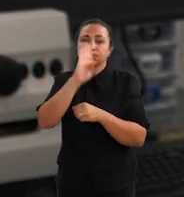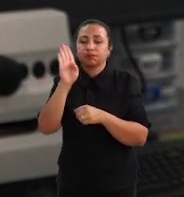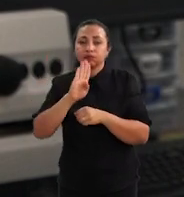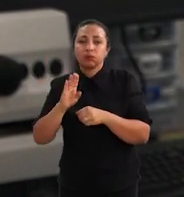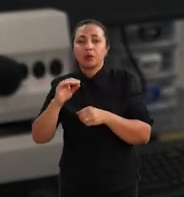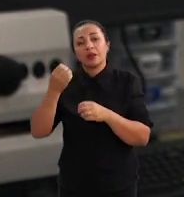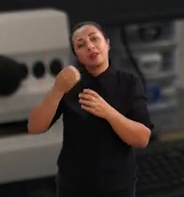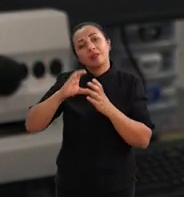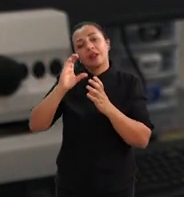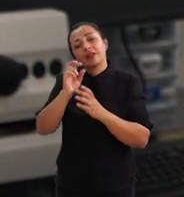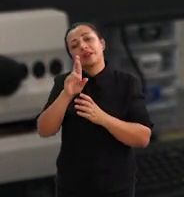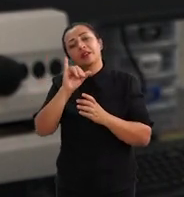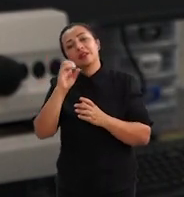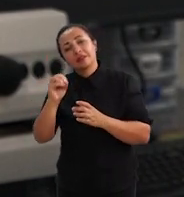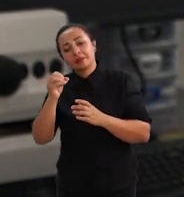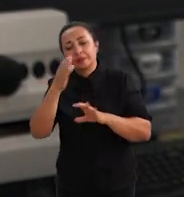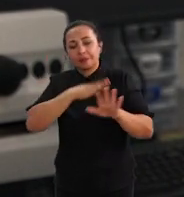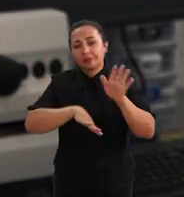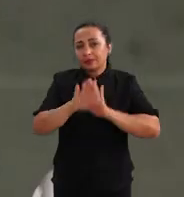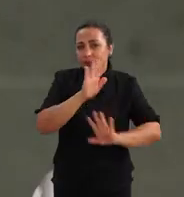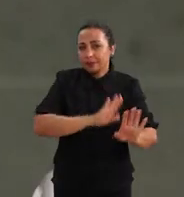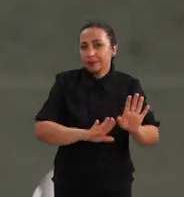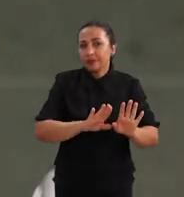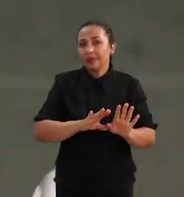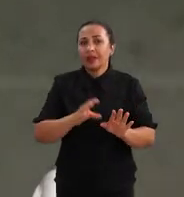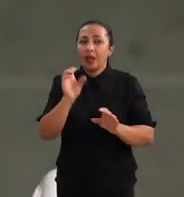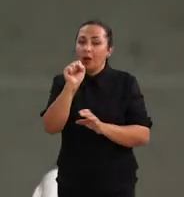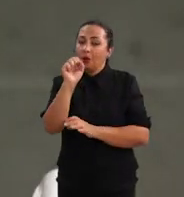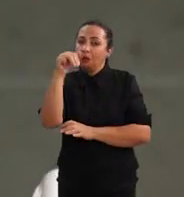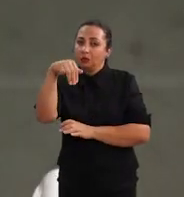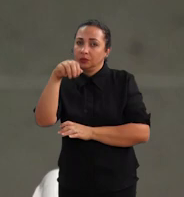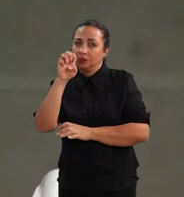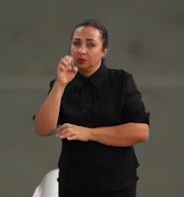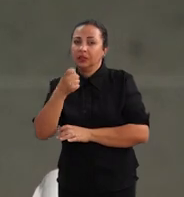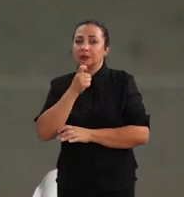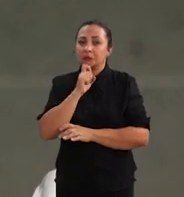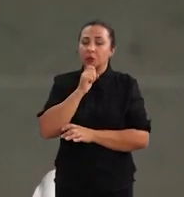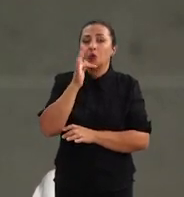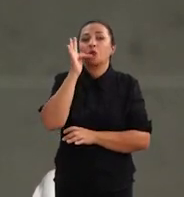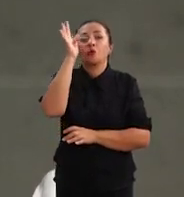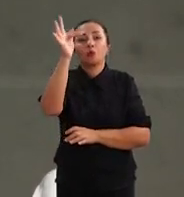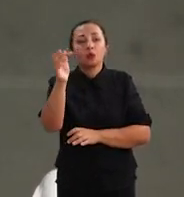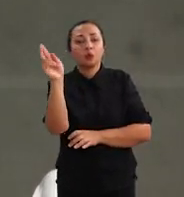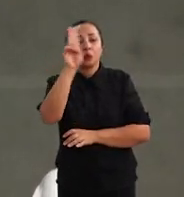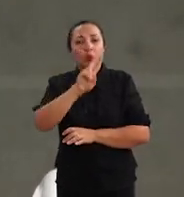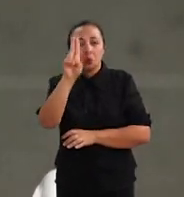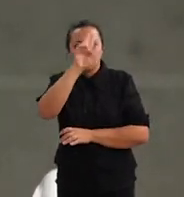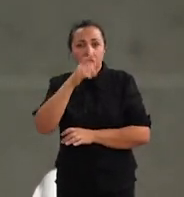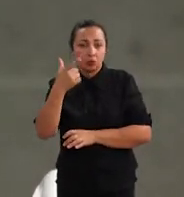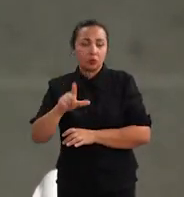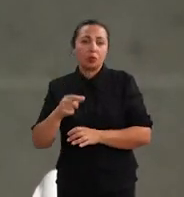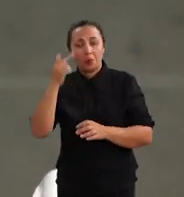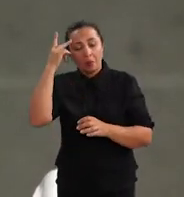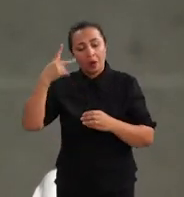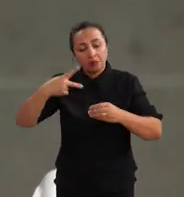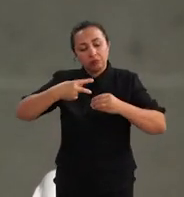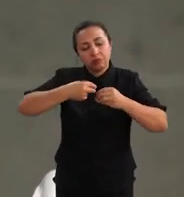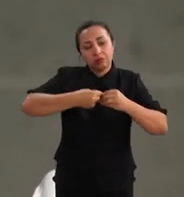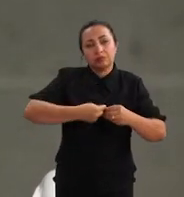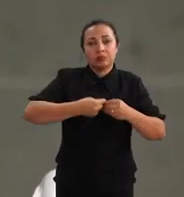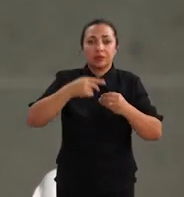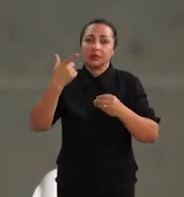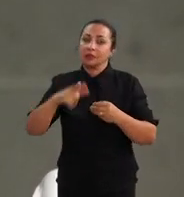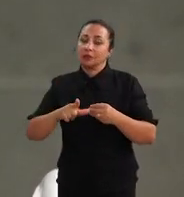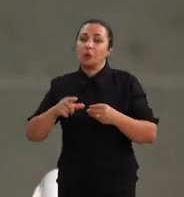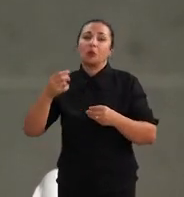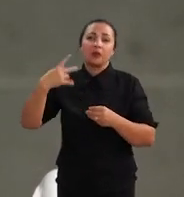vai criopreservar o sêmen desses zangões, no intuito de, no futuro, utilizar esse sêmen para a inseminação artificial